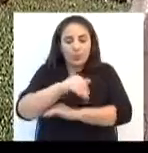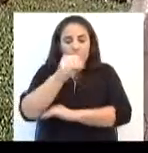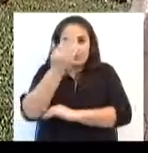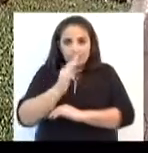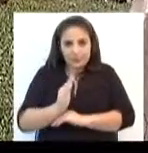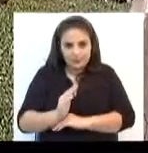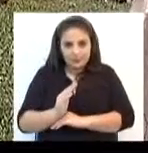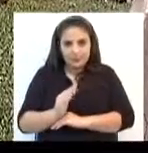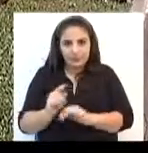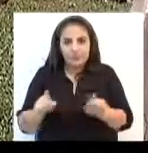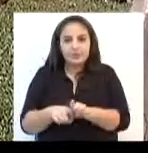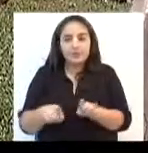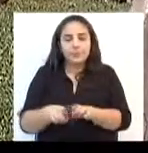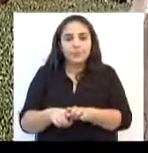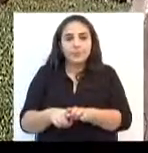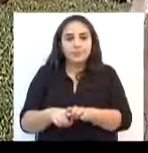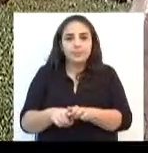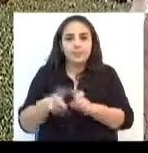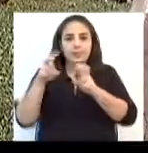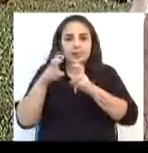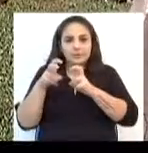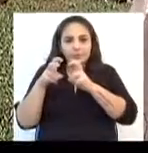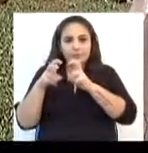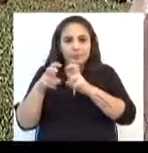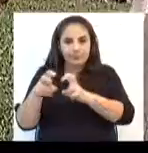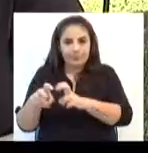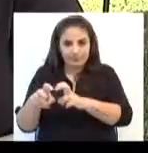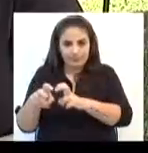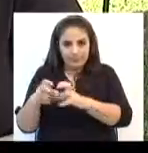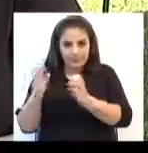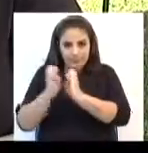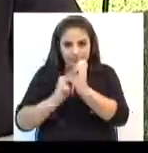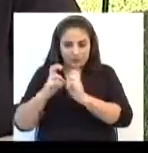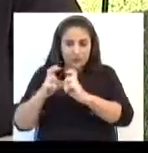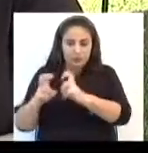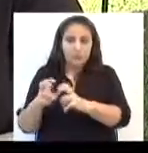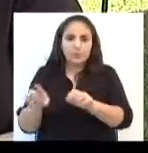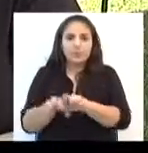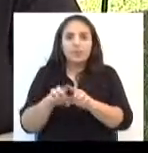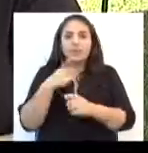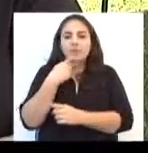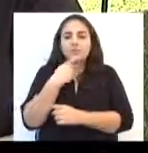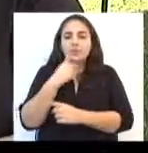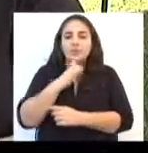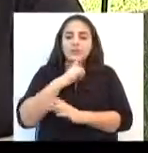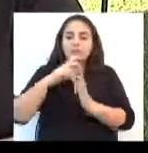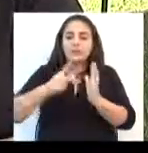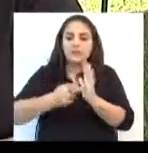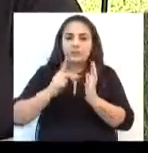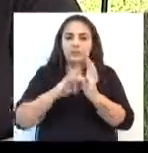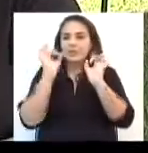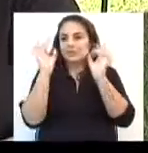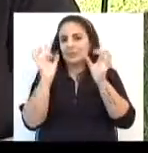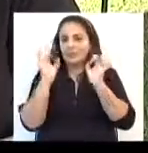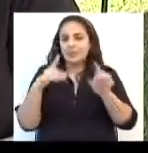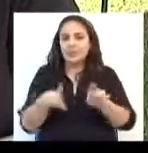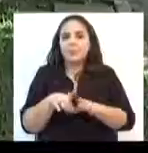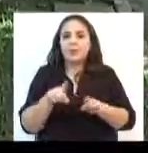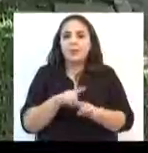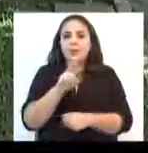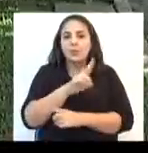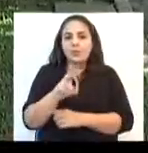adotado por uma concessionária do transporte coletivo. A diretora disse que o local tem um significado especial,